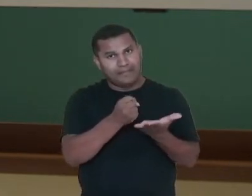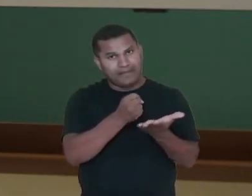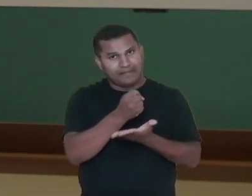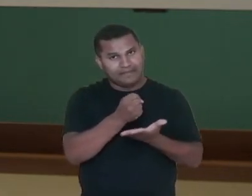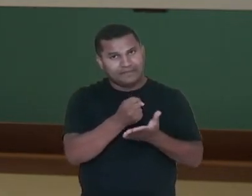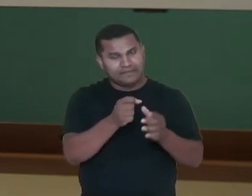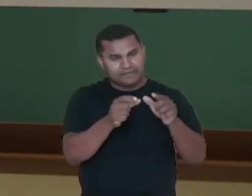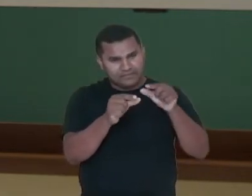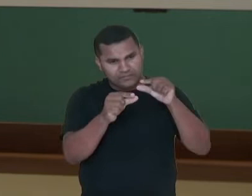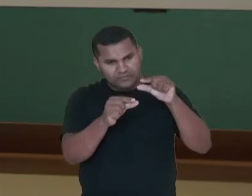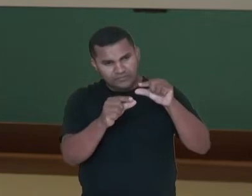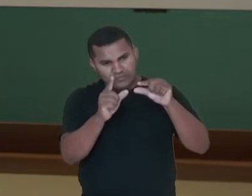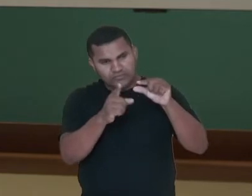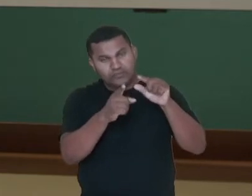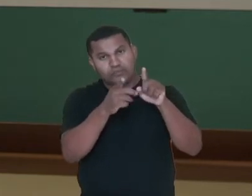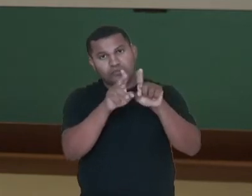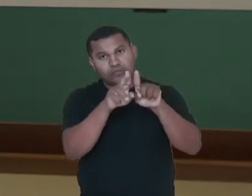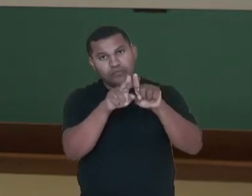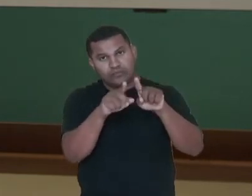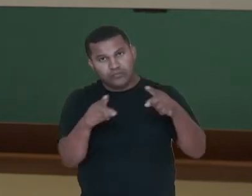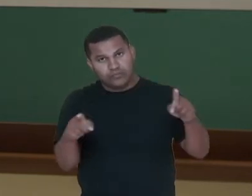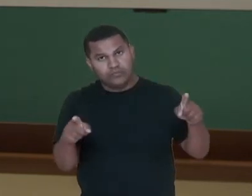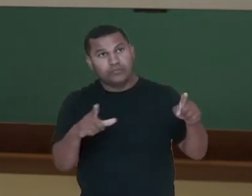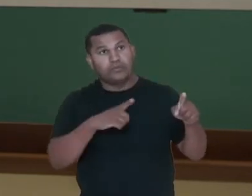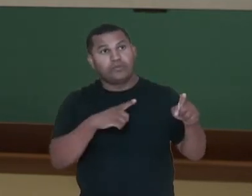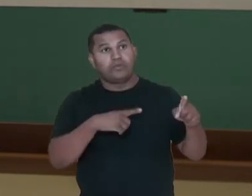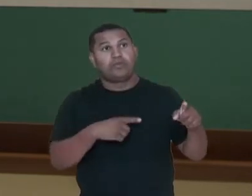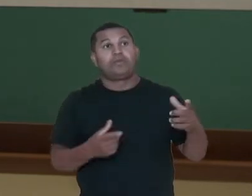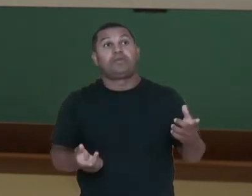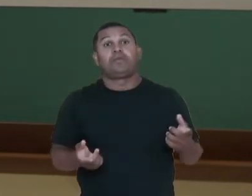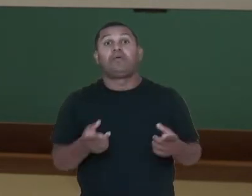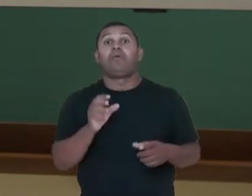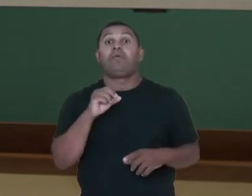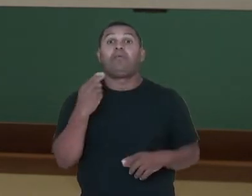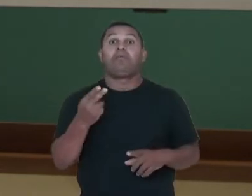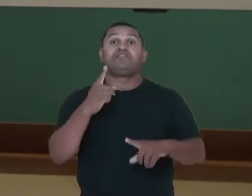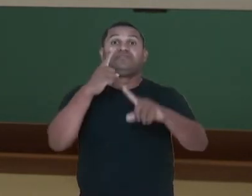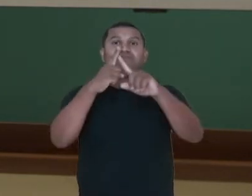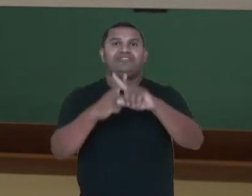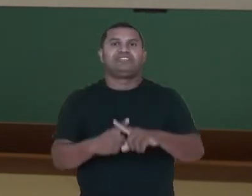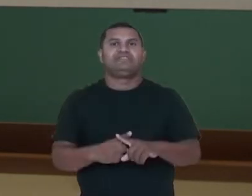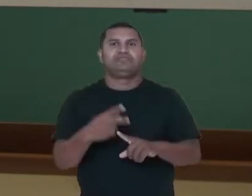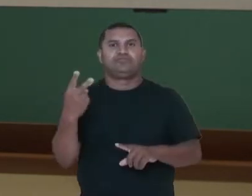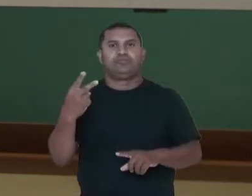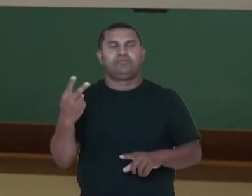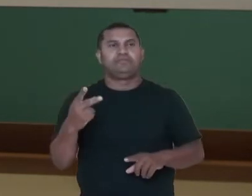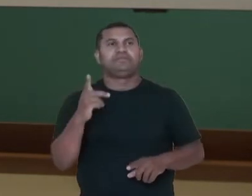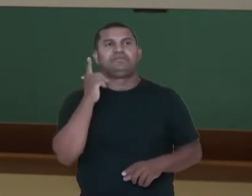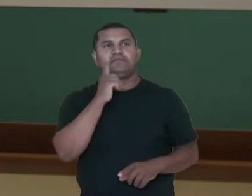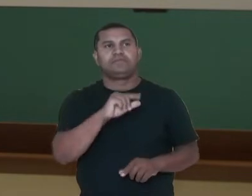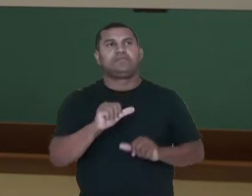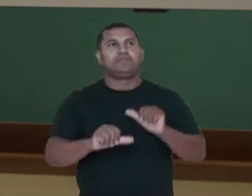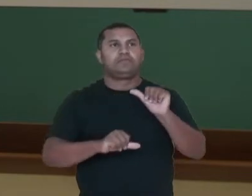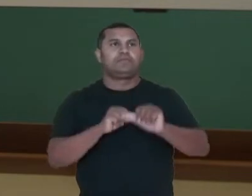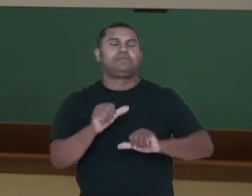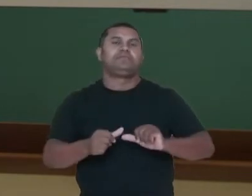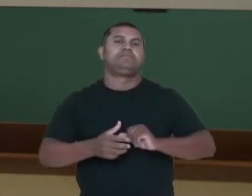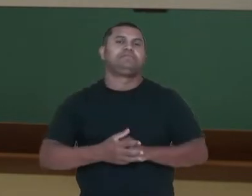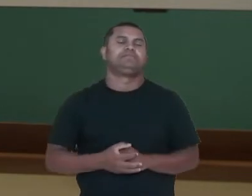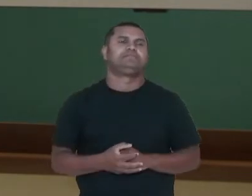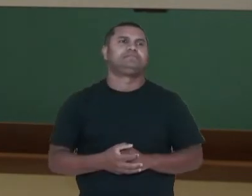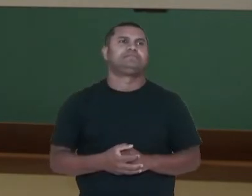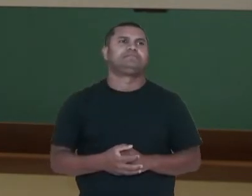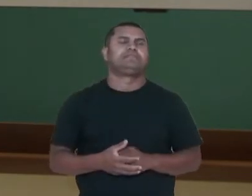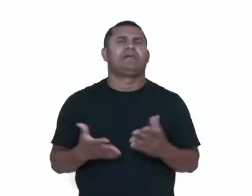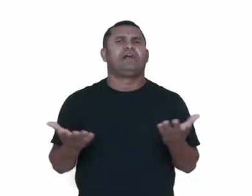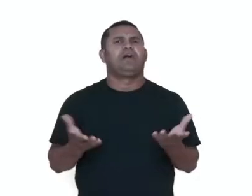inserir novas informações, pode duplicar, né? Então, essa sequência dessas bases nitrogenadas. Então, o